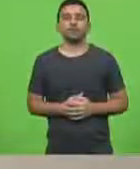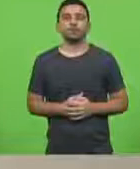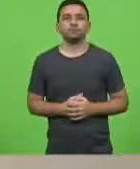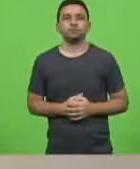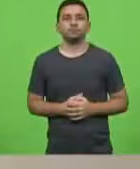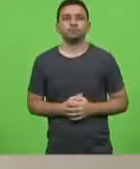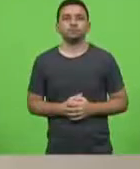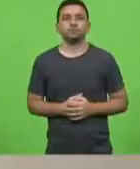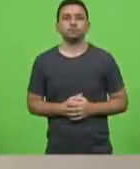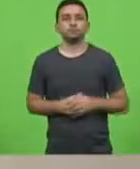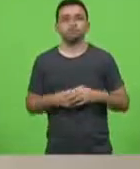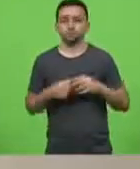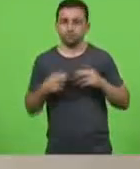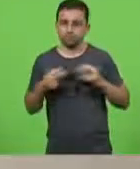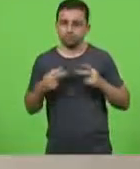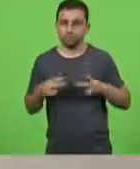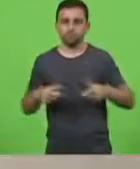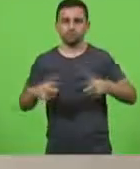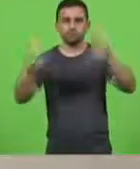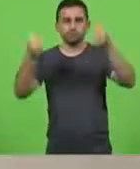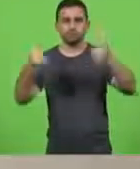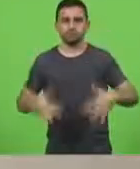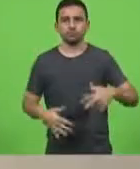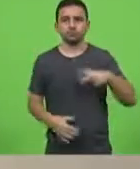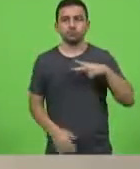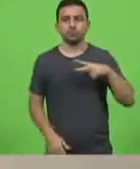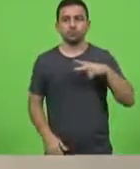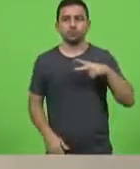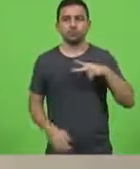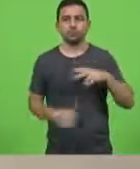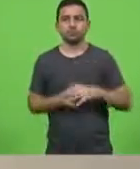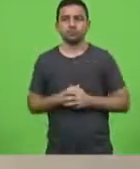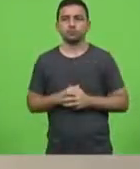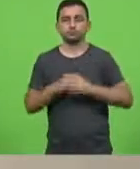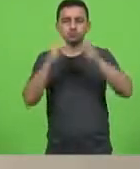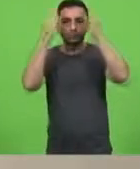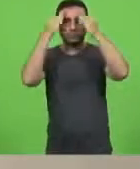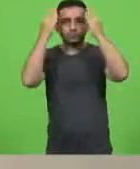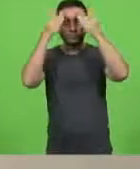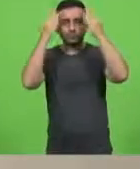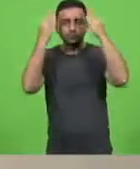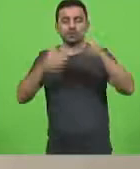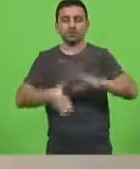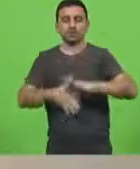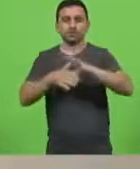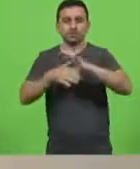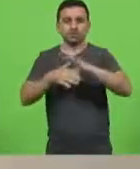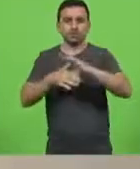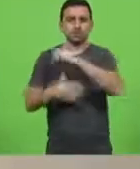ainda em explicações pessoais para uso da palavra o deputado José Milton Schaefer líder do governo